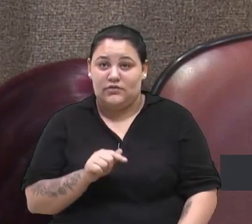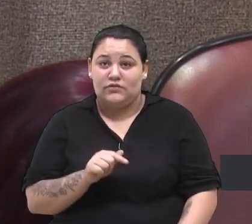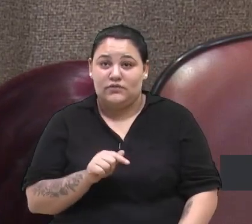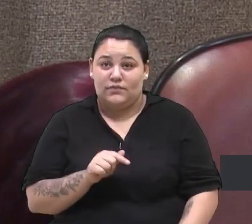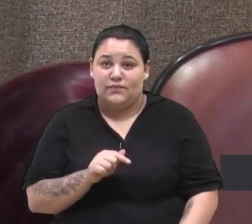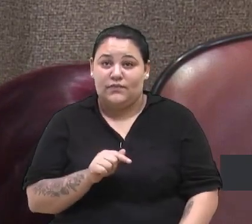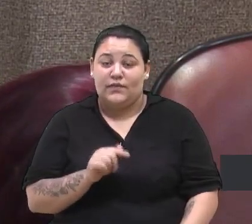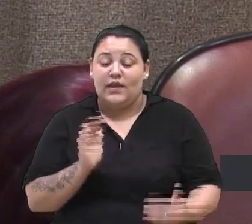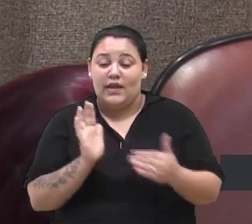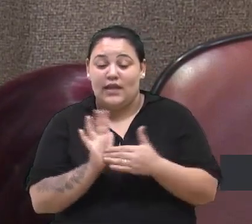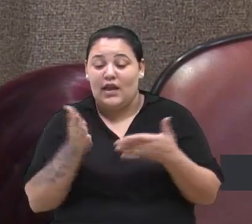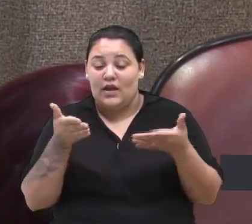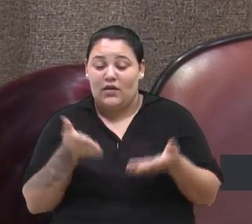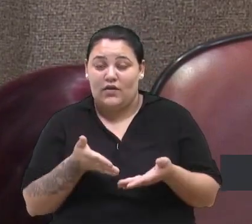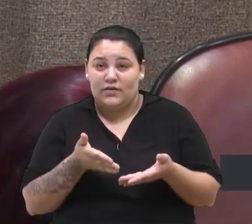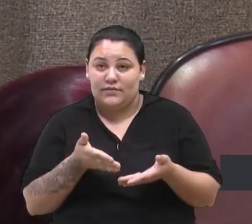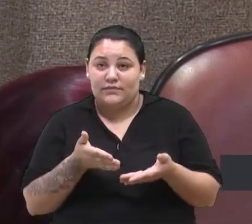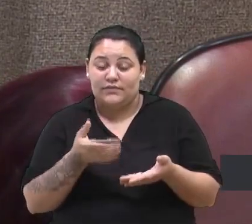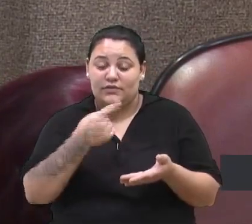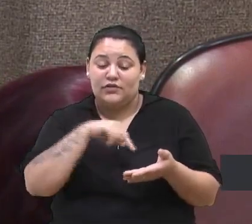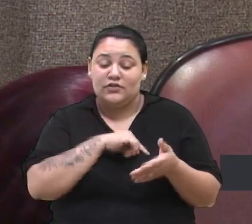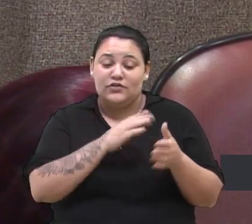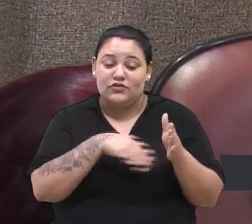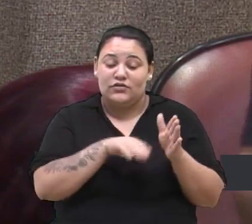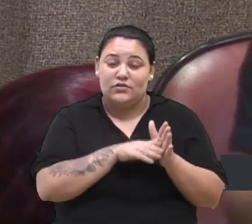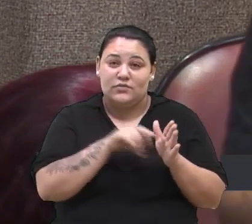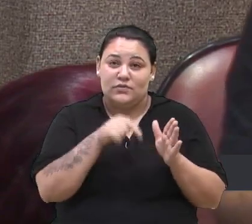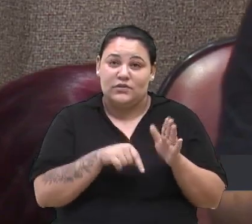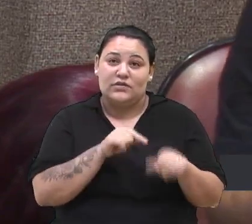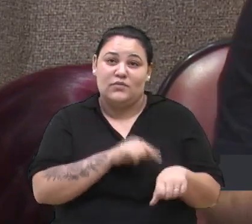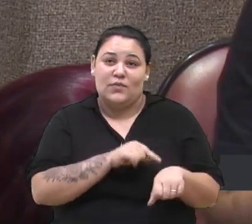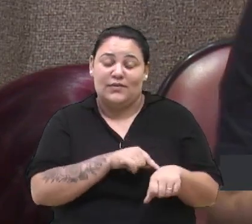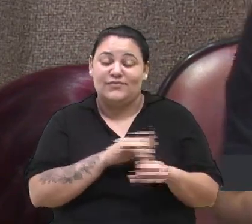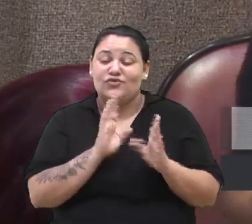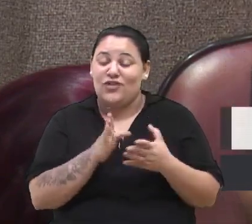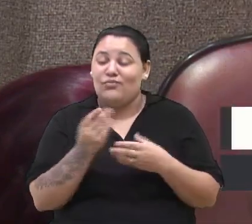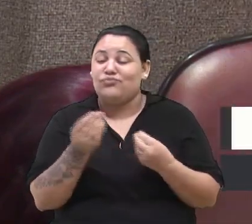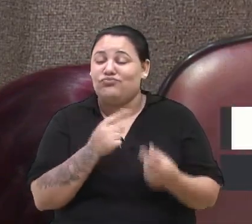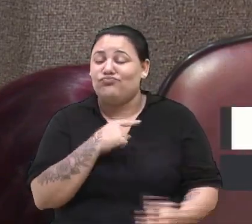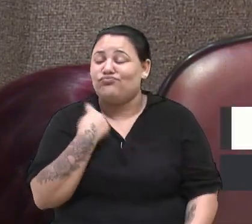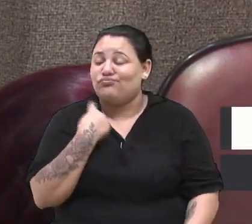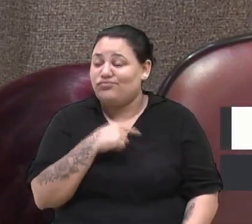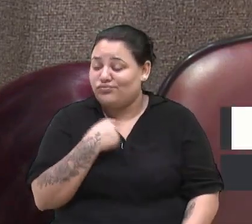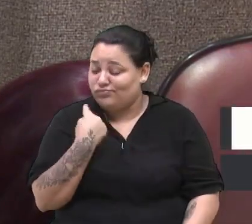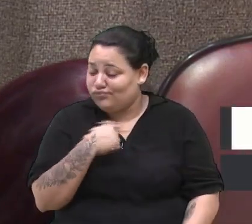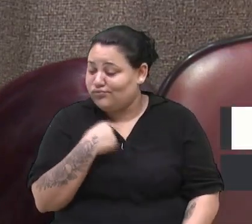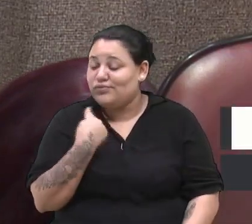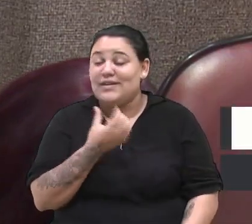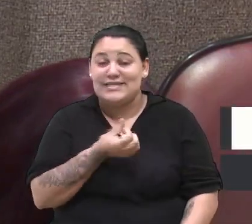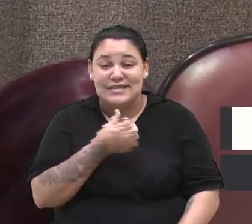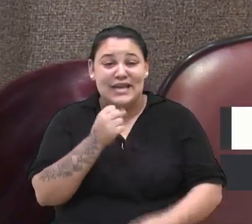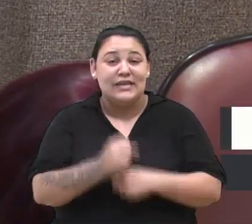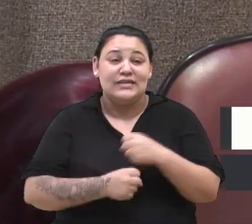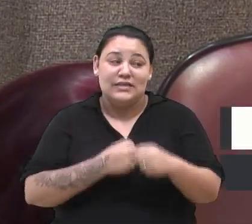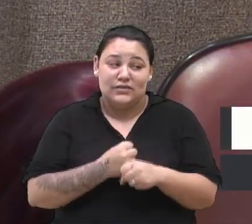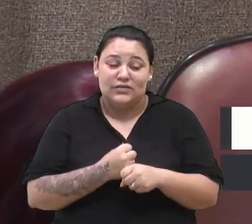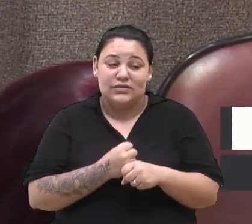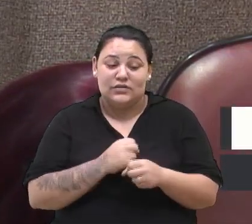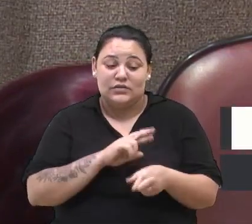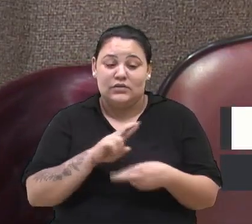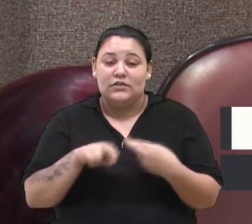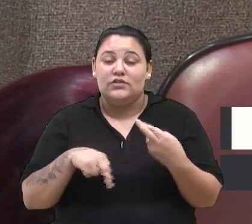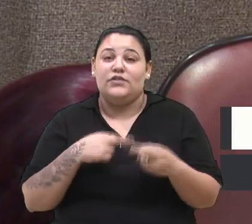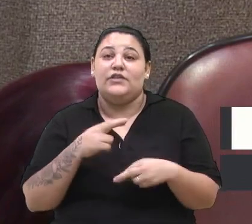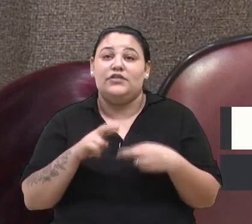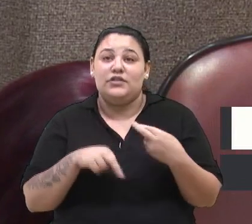nós chegamos nesse momento. Então nós estamos atrasados, Caxias do Sul está atrasada seis anos com relação ao plano de mobilidade.